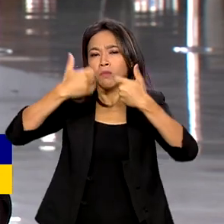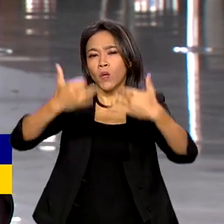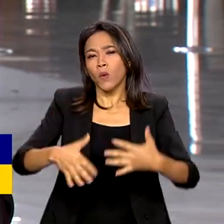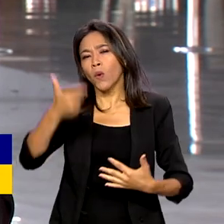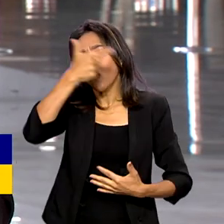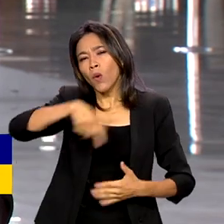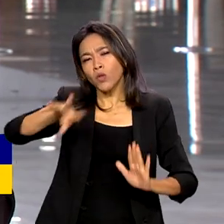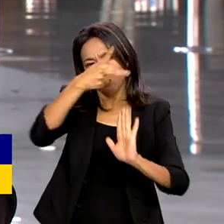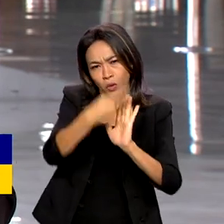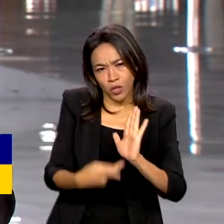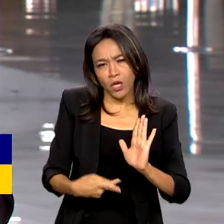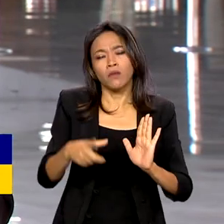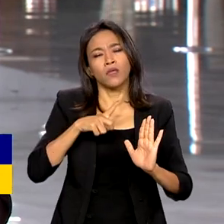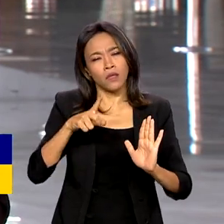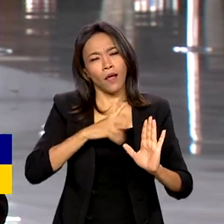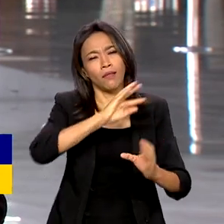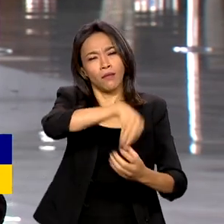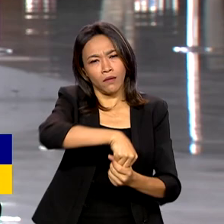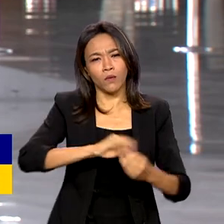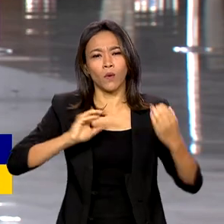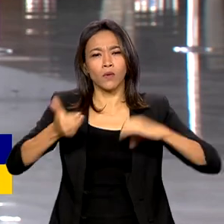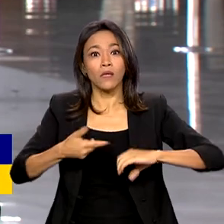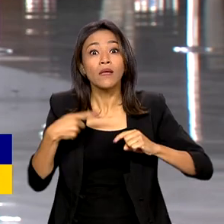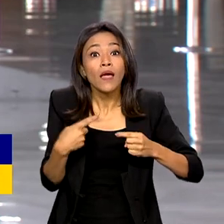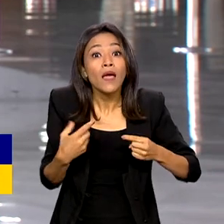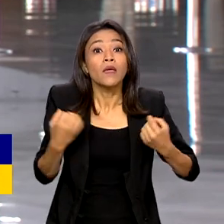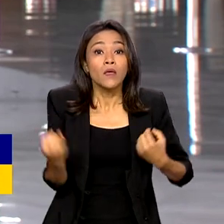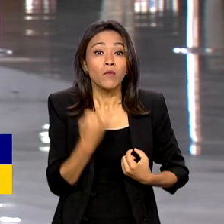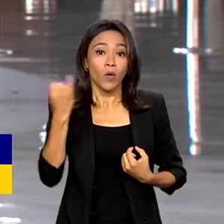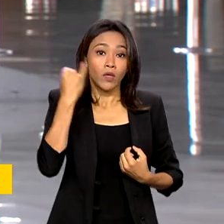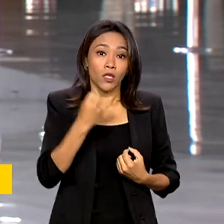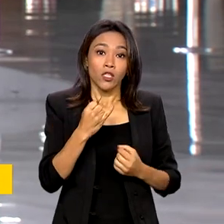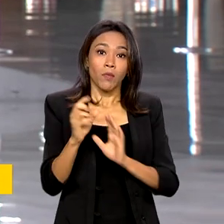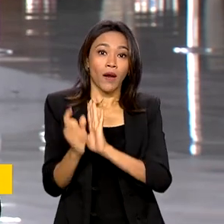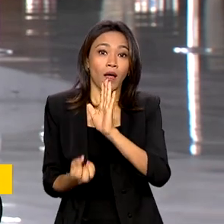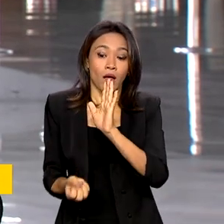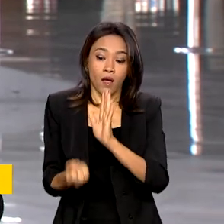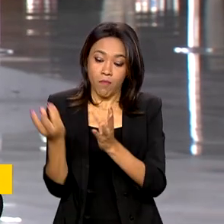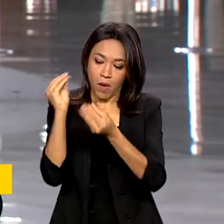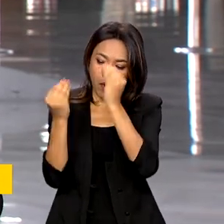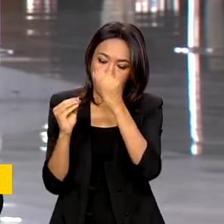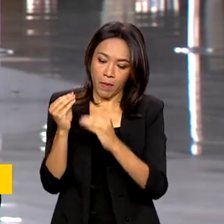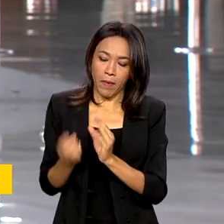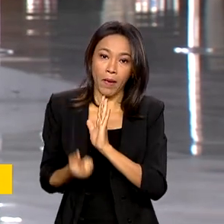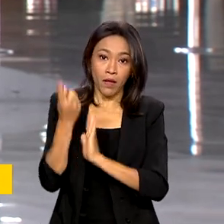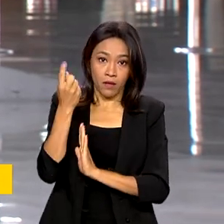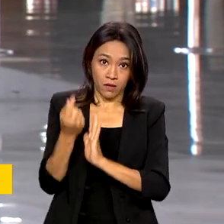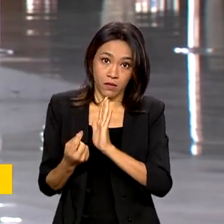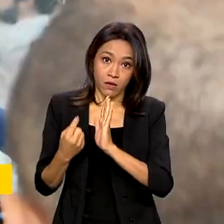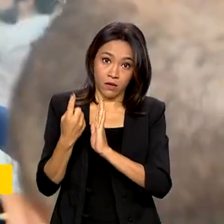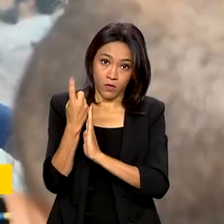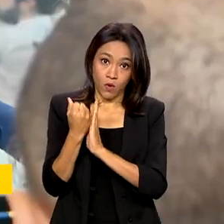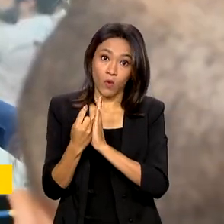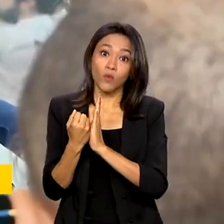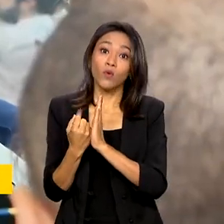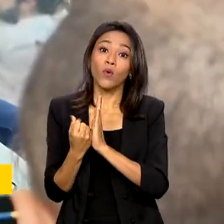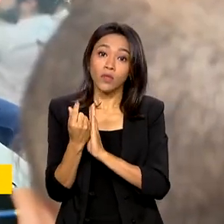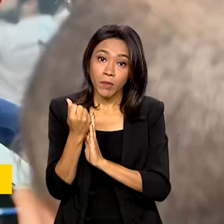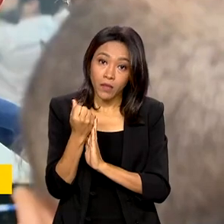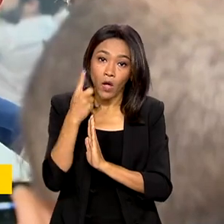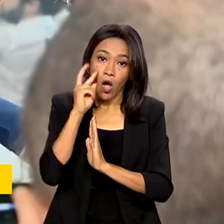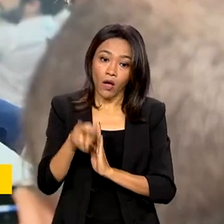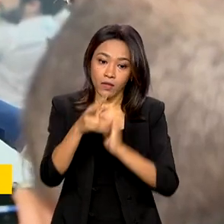Congresso que serão muito importantes para a elaboração do orçamento para o ano que vem. Vamos conferir o que ele disse. A questão da